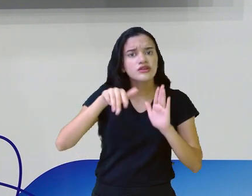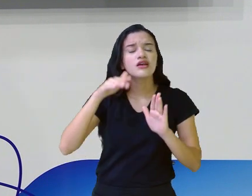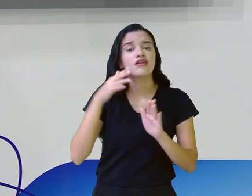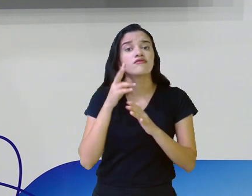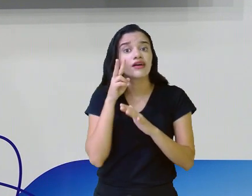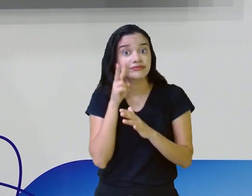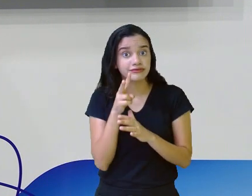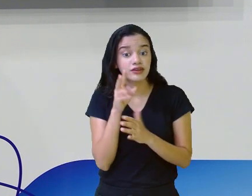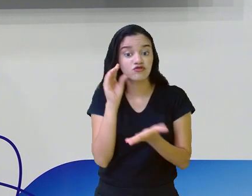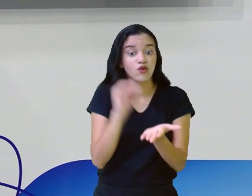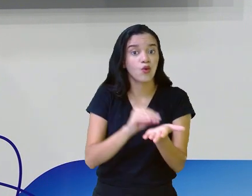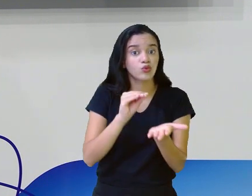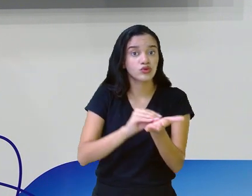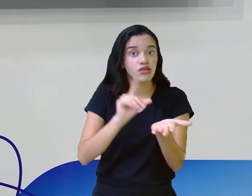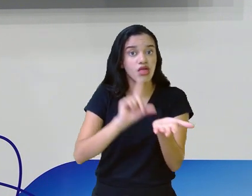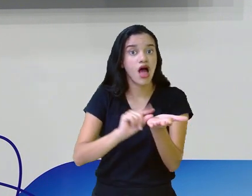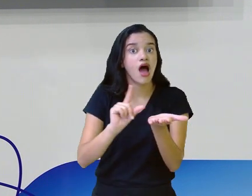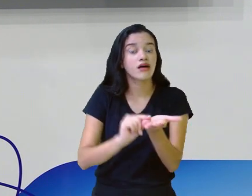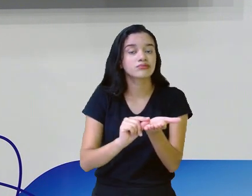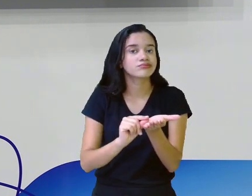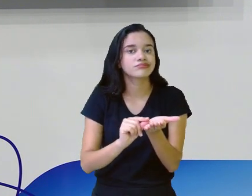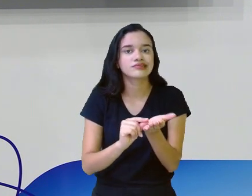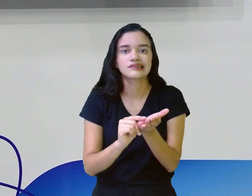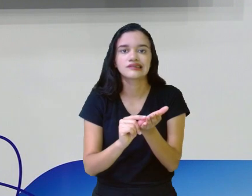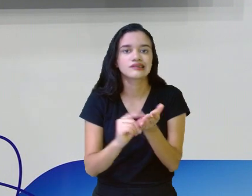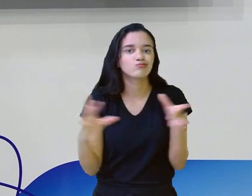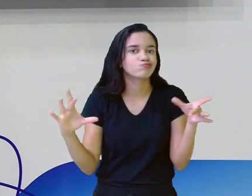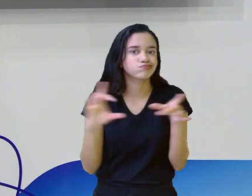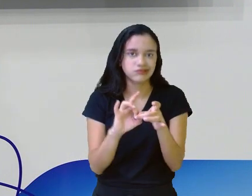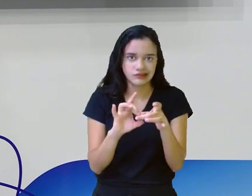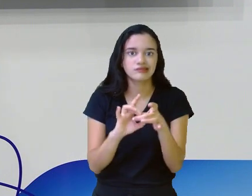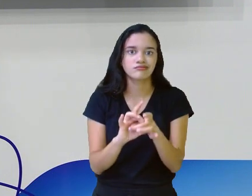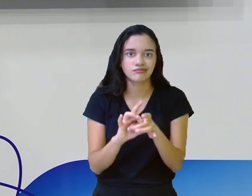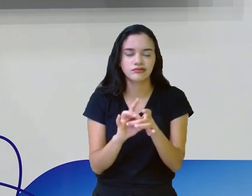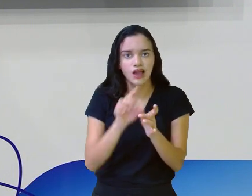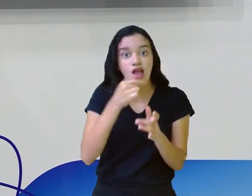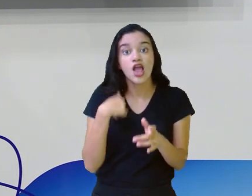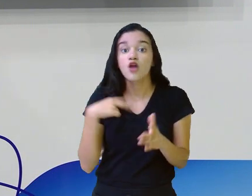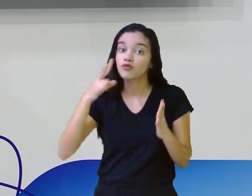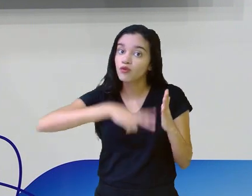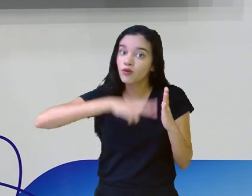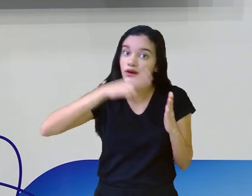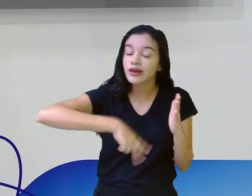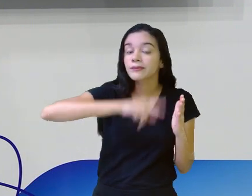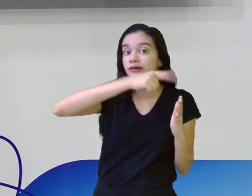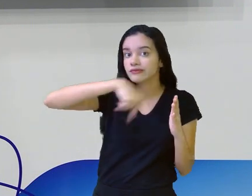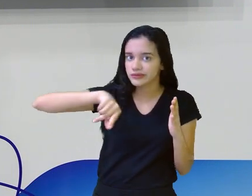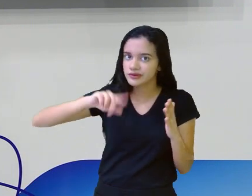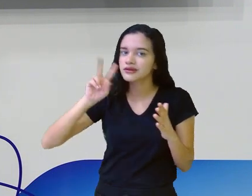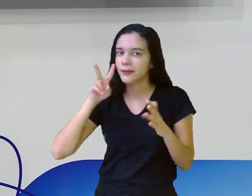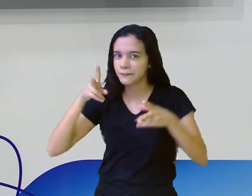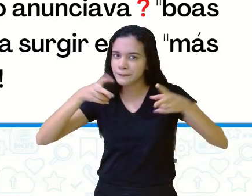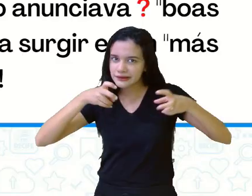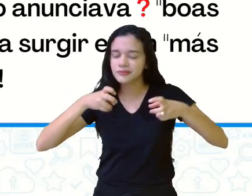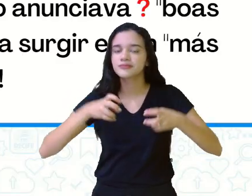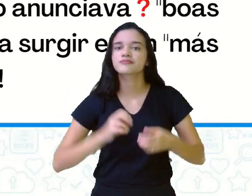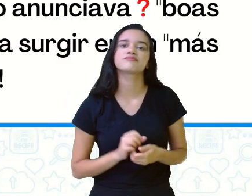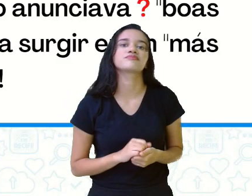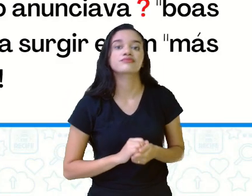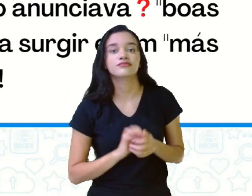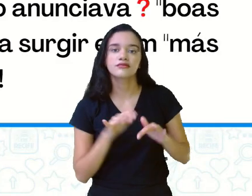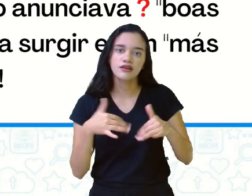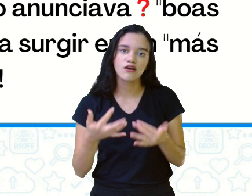a ausência do artigo, não fica coerente o texto. Eu vou ler aqui para vocês observarem, sem a presença do artigo. Com